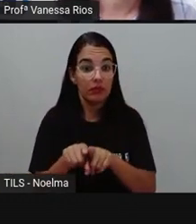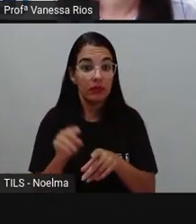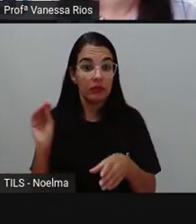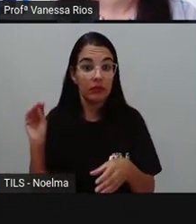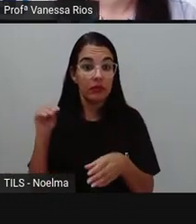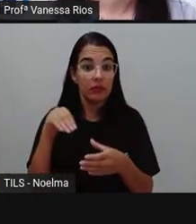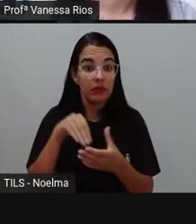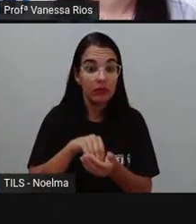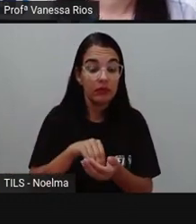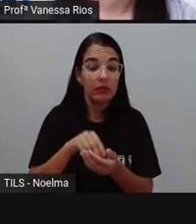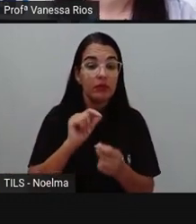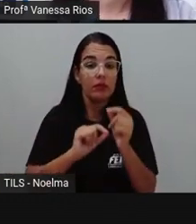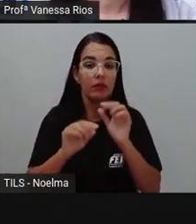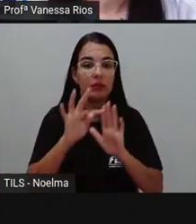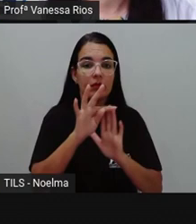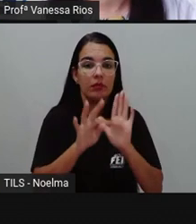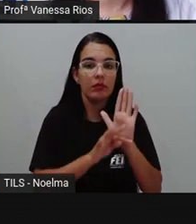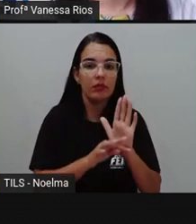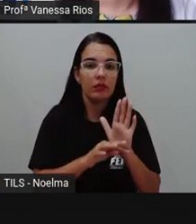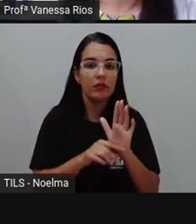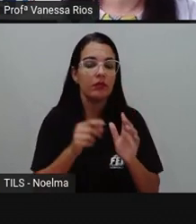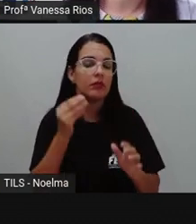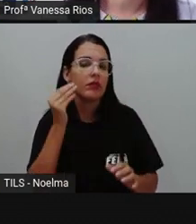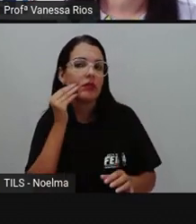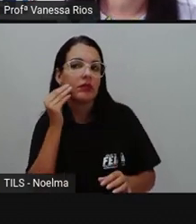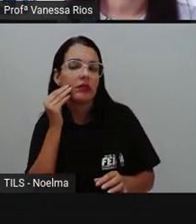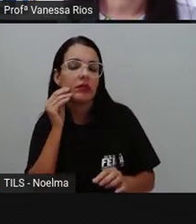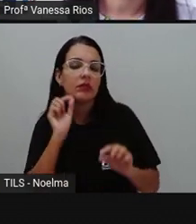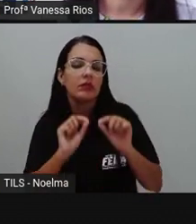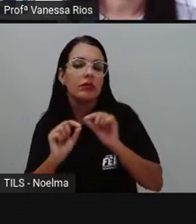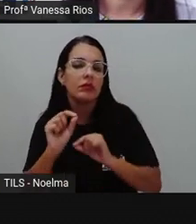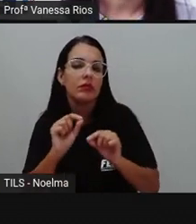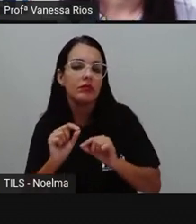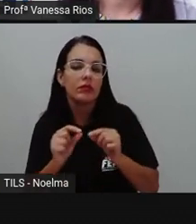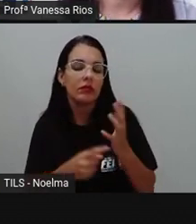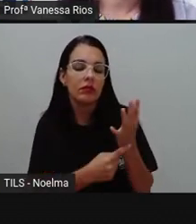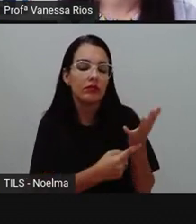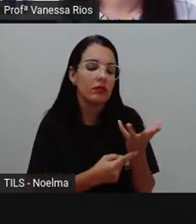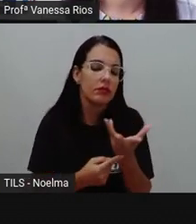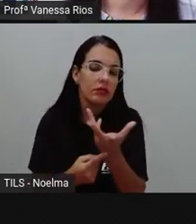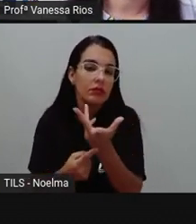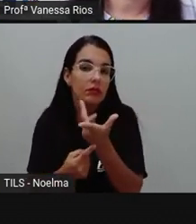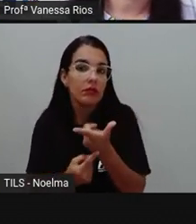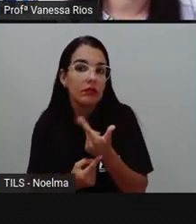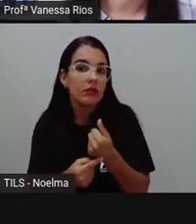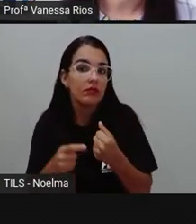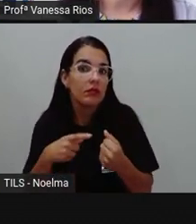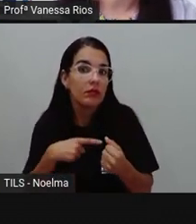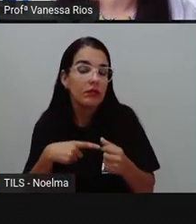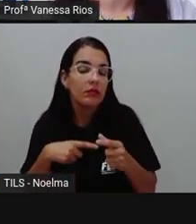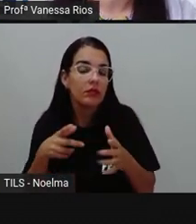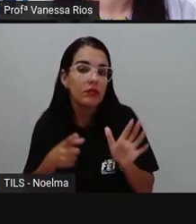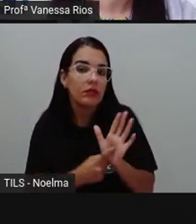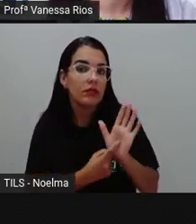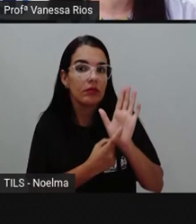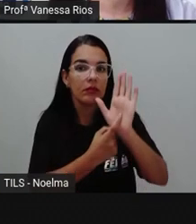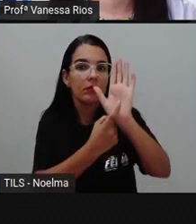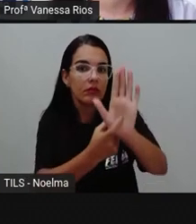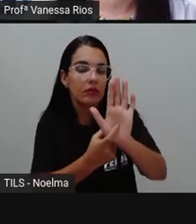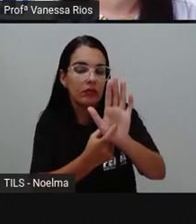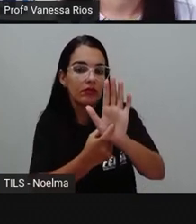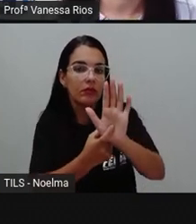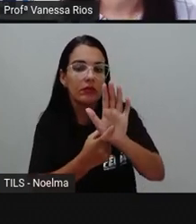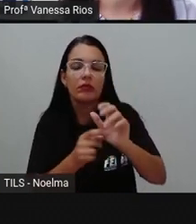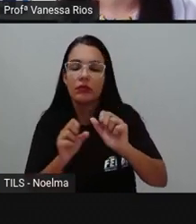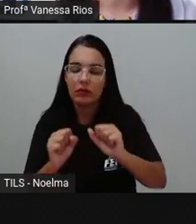é incluído no texto a indicação ou refutação do material. A obra que está sendo apresentada, o produto, ele vai